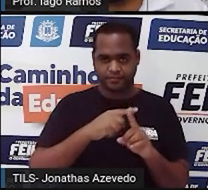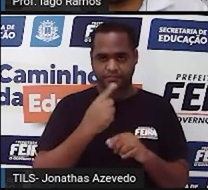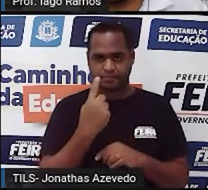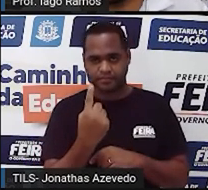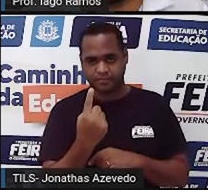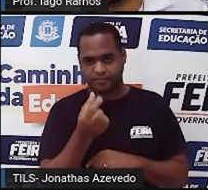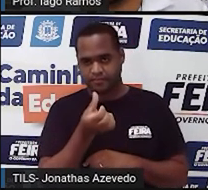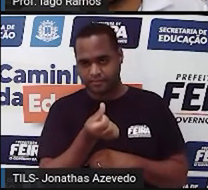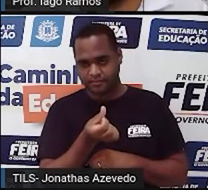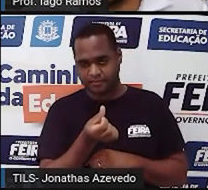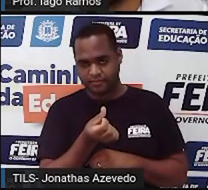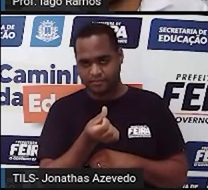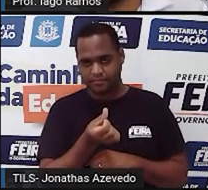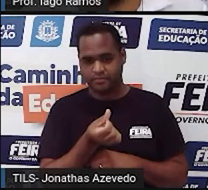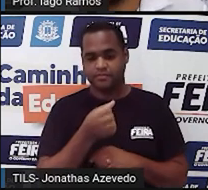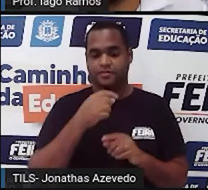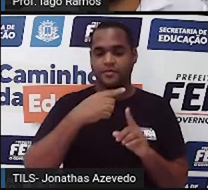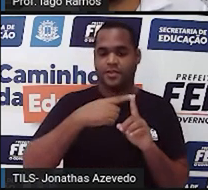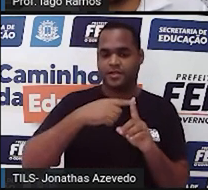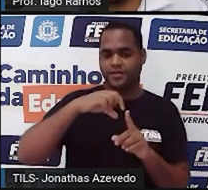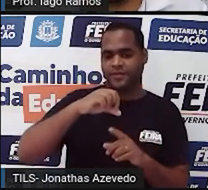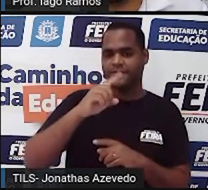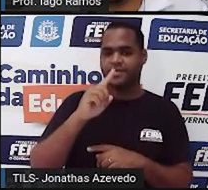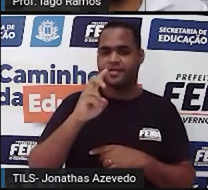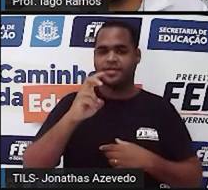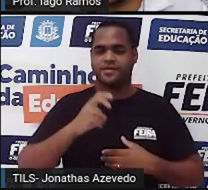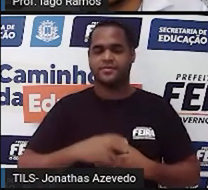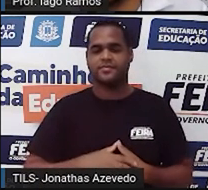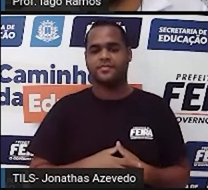6 mais 9 15